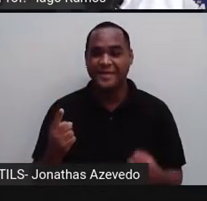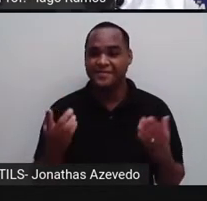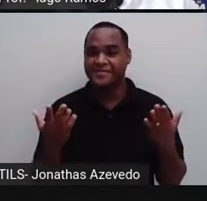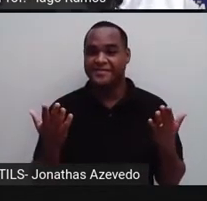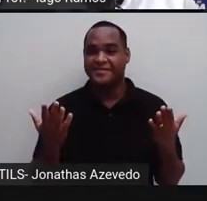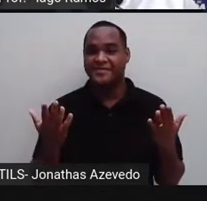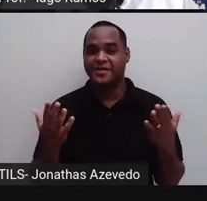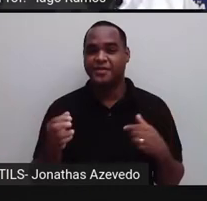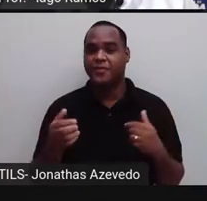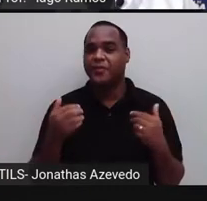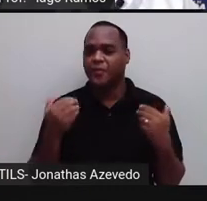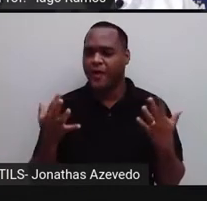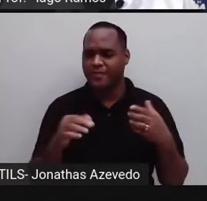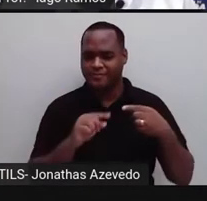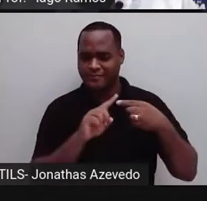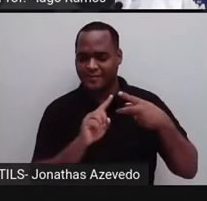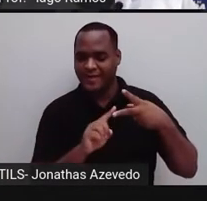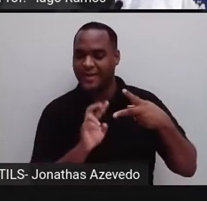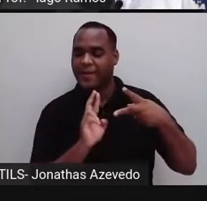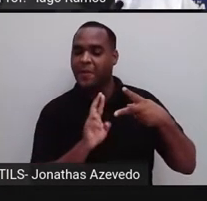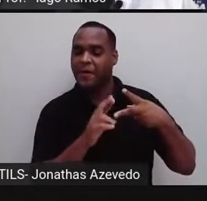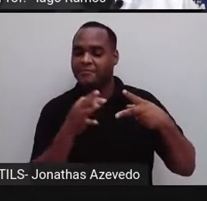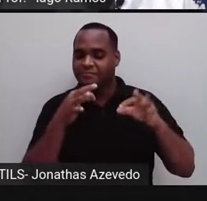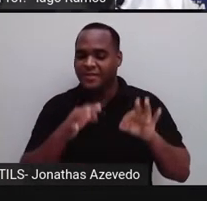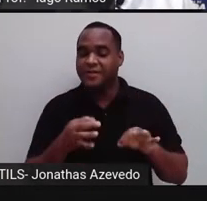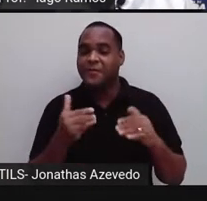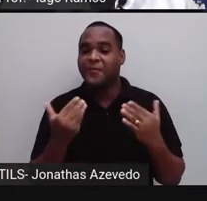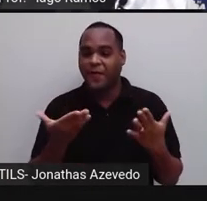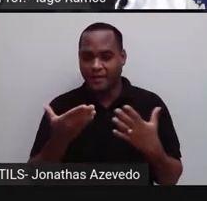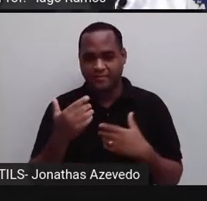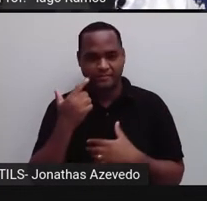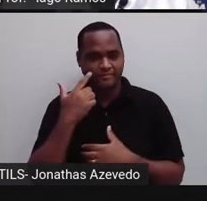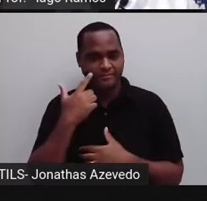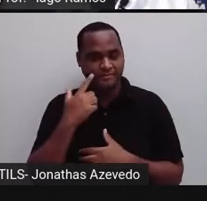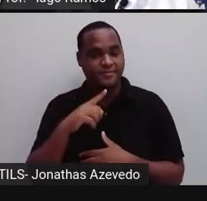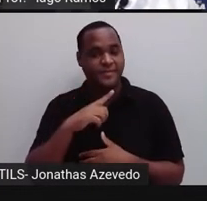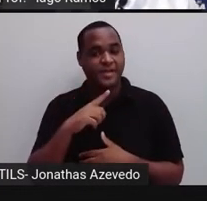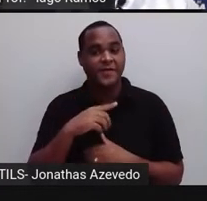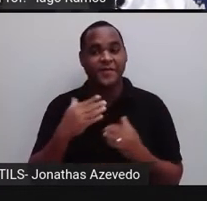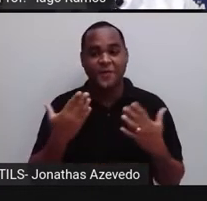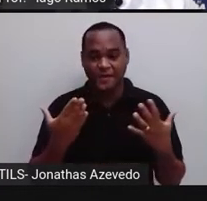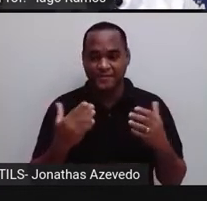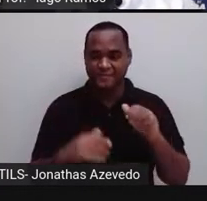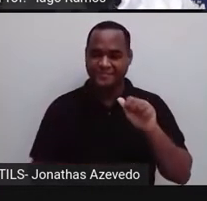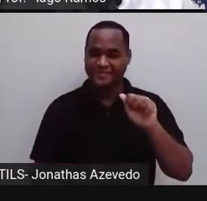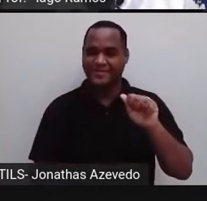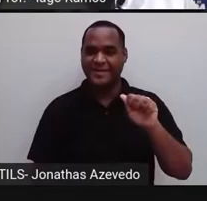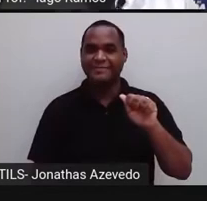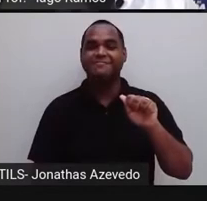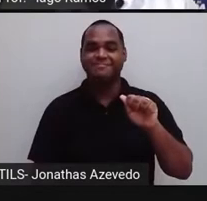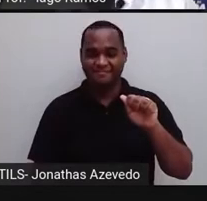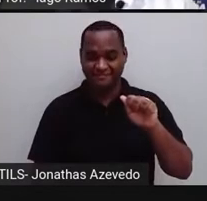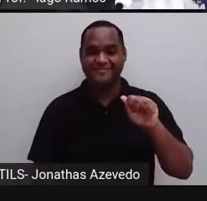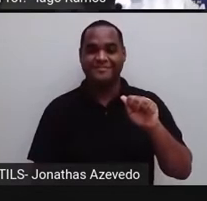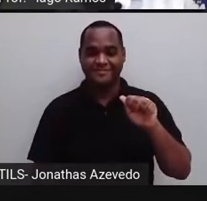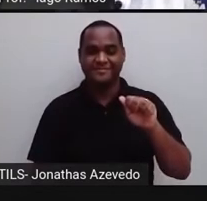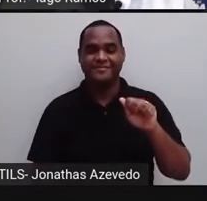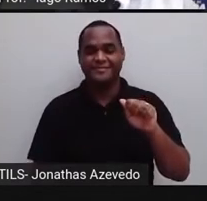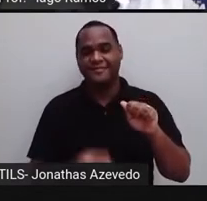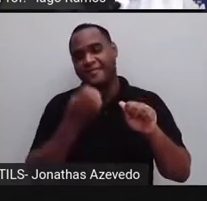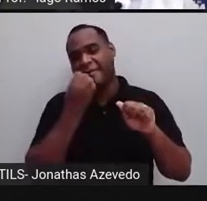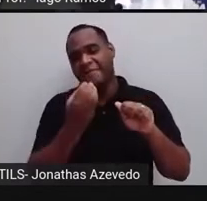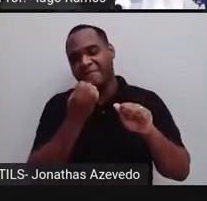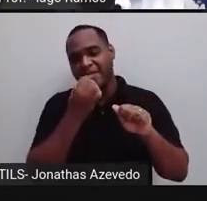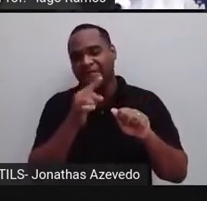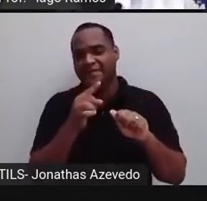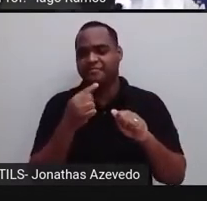Qual é a resposta correta, vamos lá, é o que está no item A, tá bom? Se